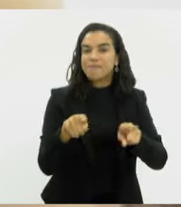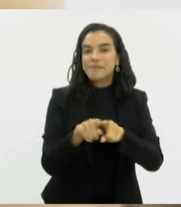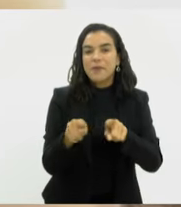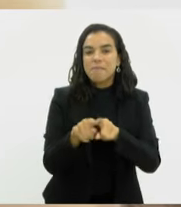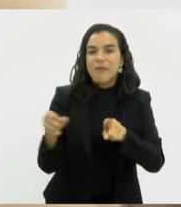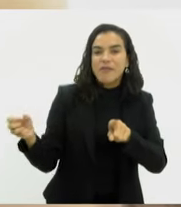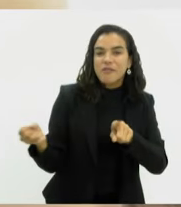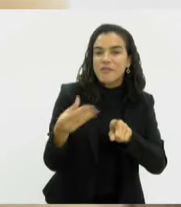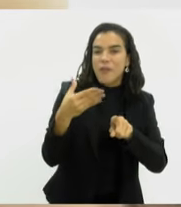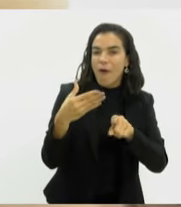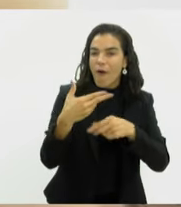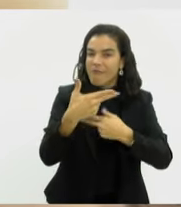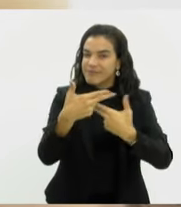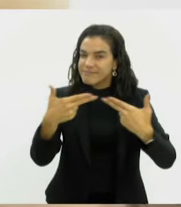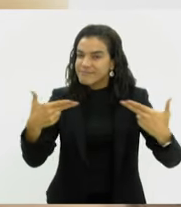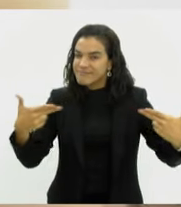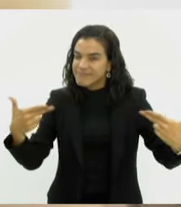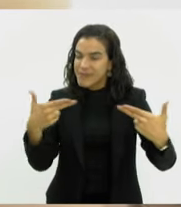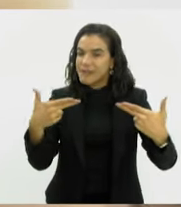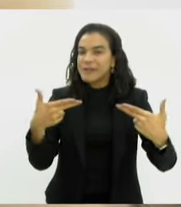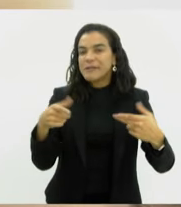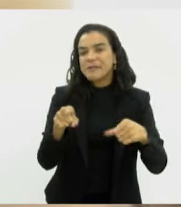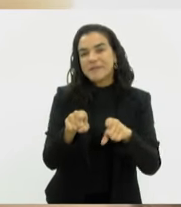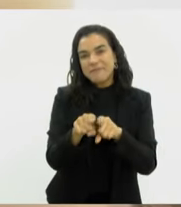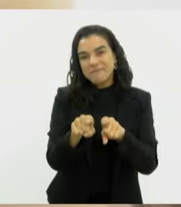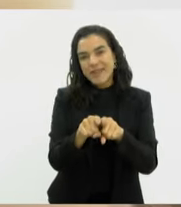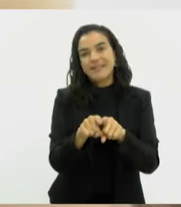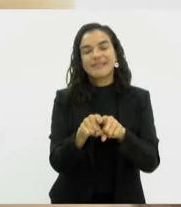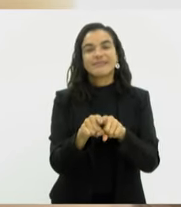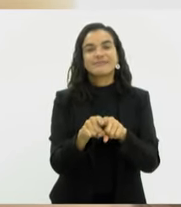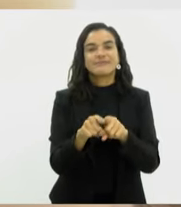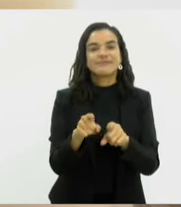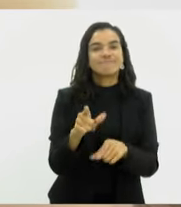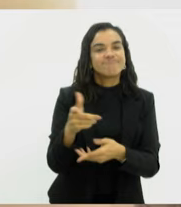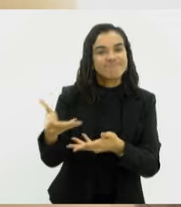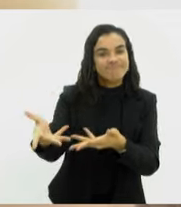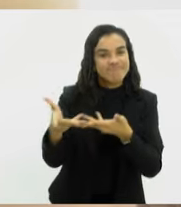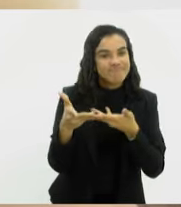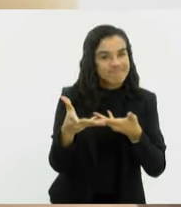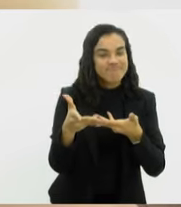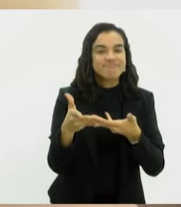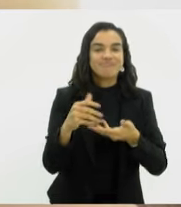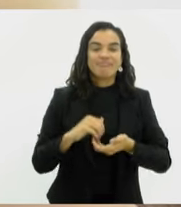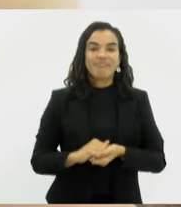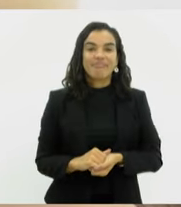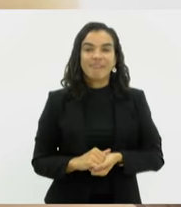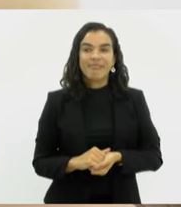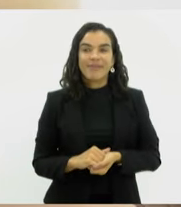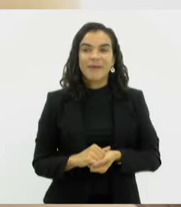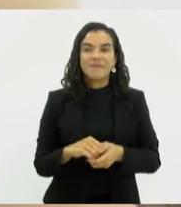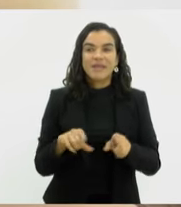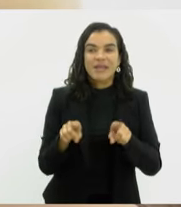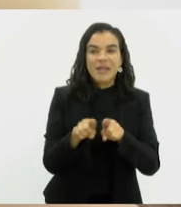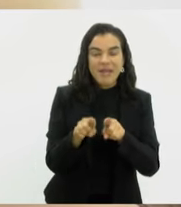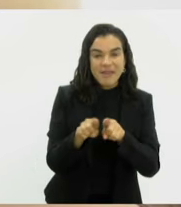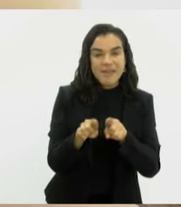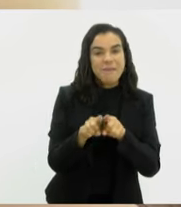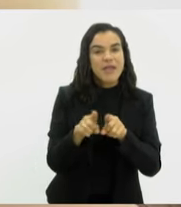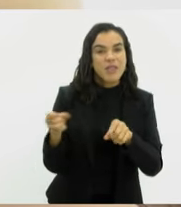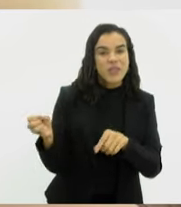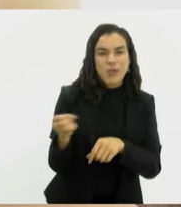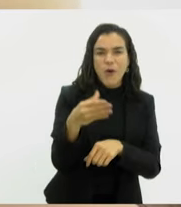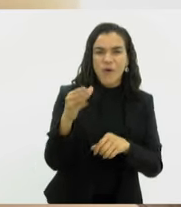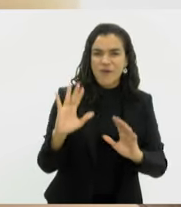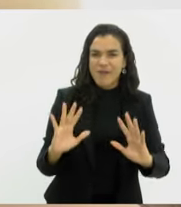notabilizado por inovações e não podia deixar de tê-las nessa edição. A Experience Square, onde